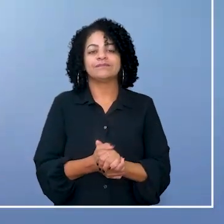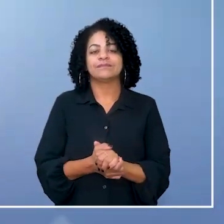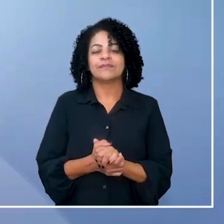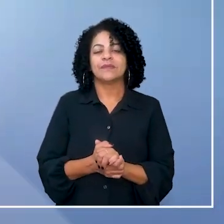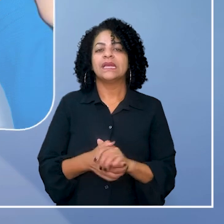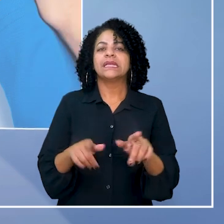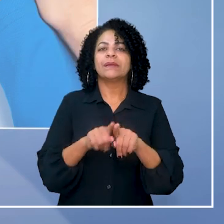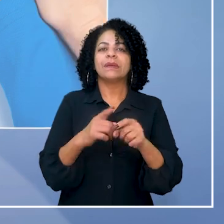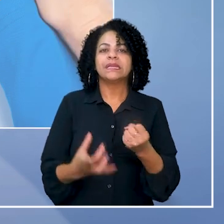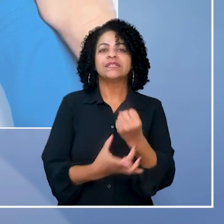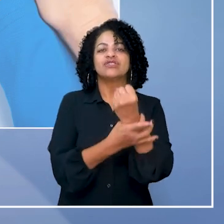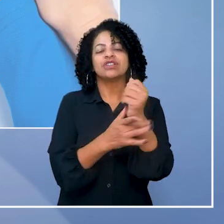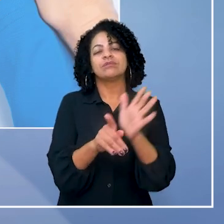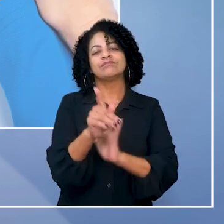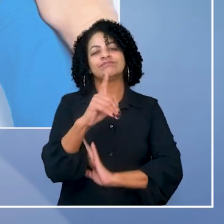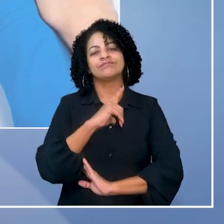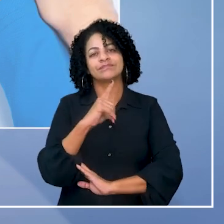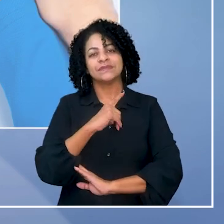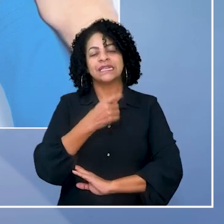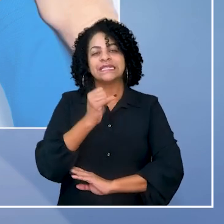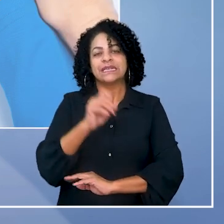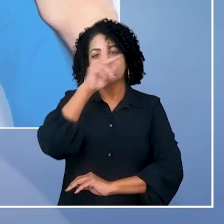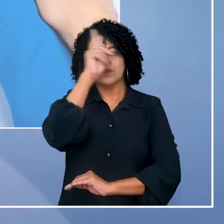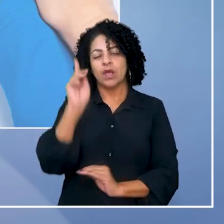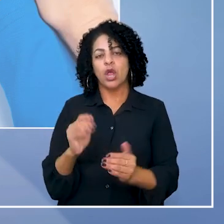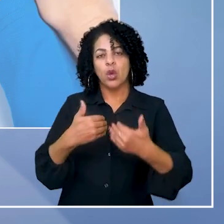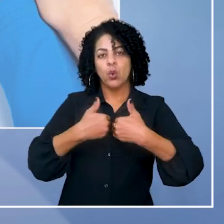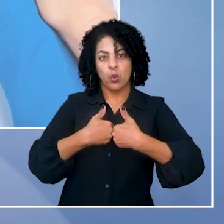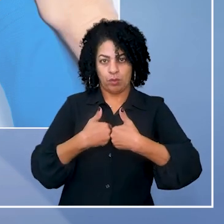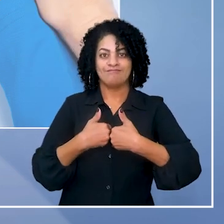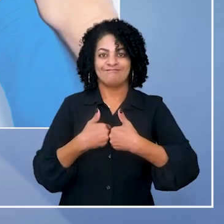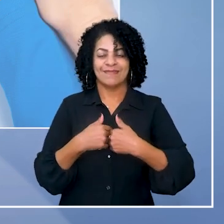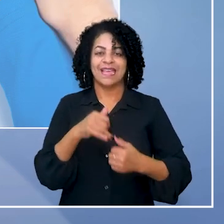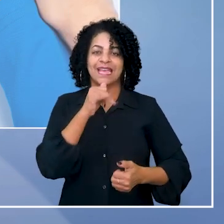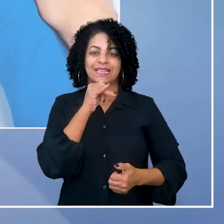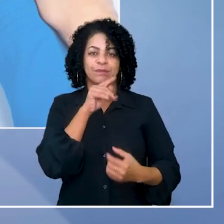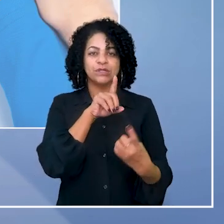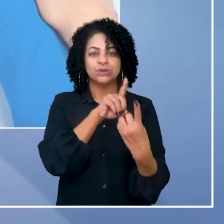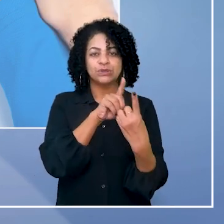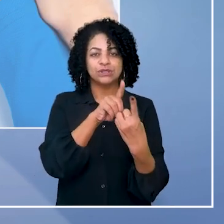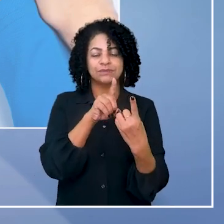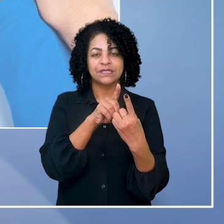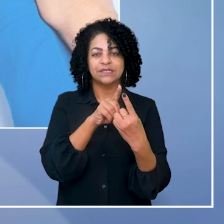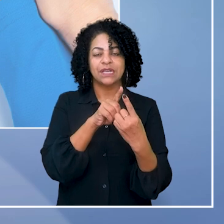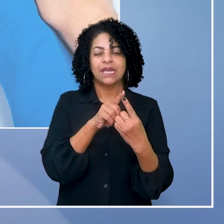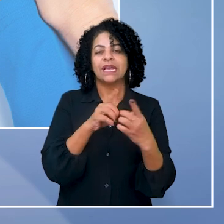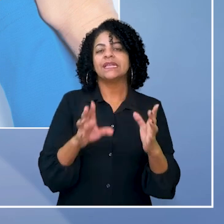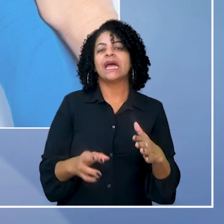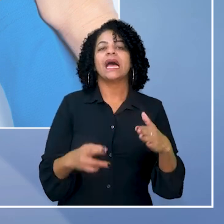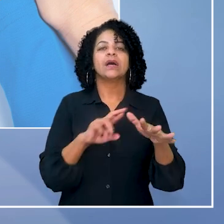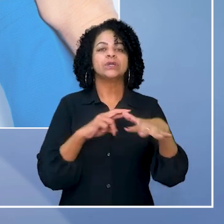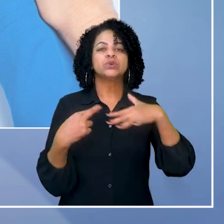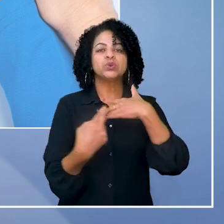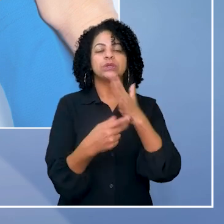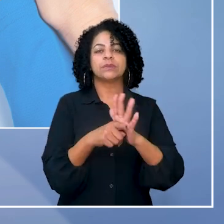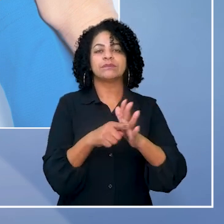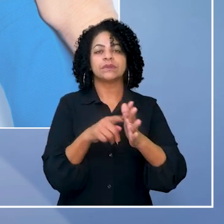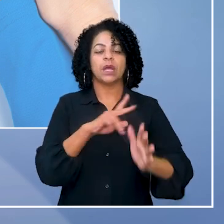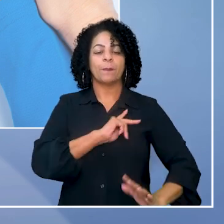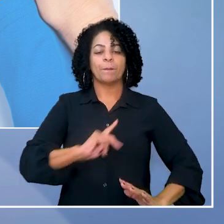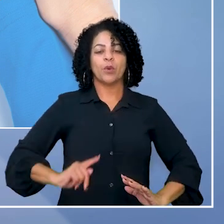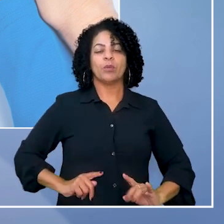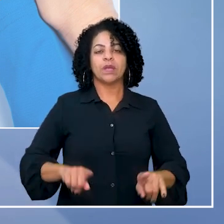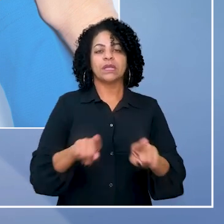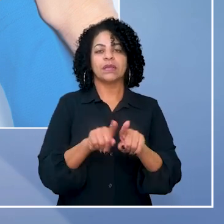legislação brasileira prevê garantias específicas para quem tem autismo, como o atendimento integral na rede pública de